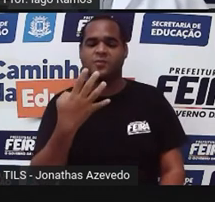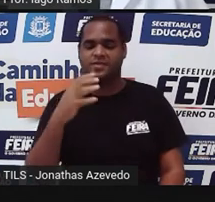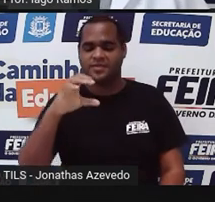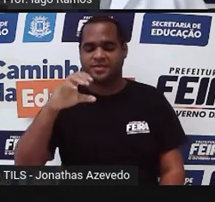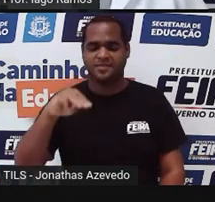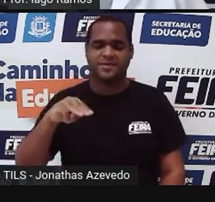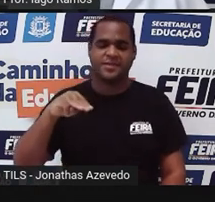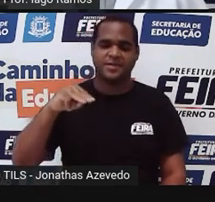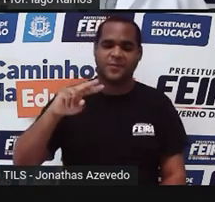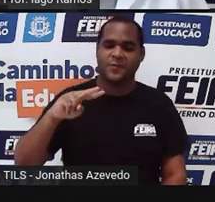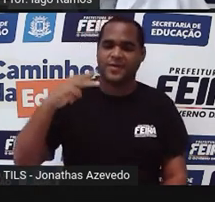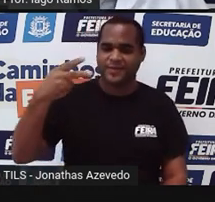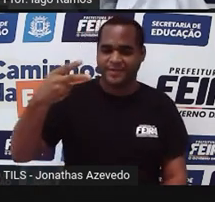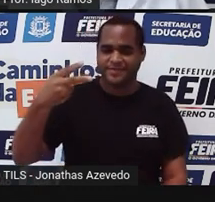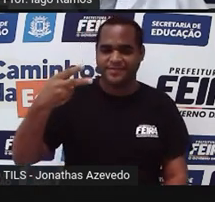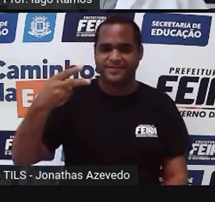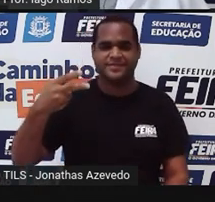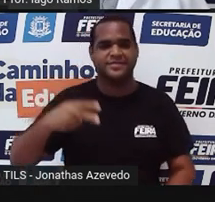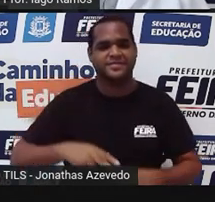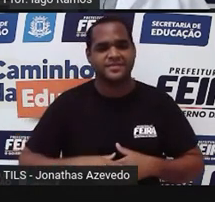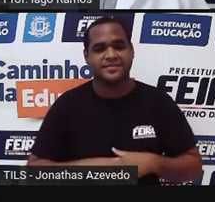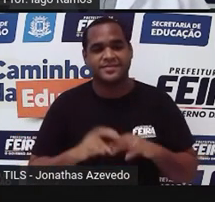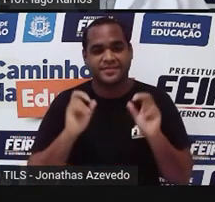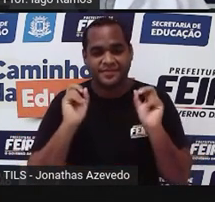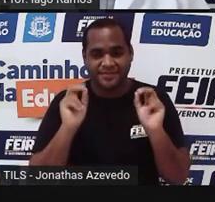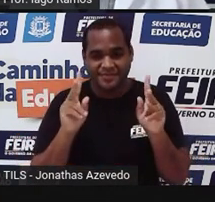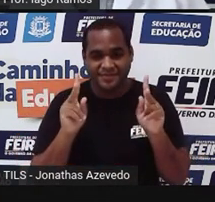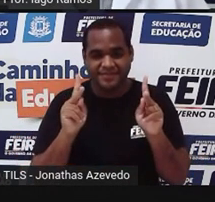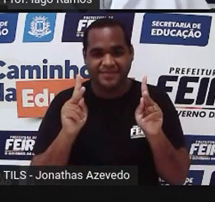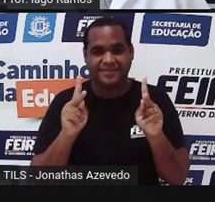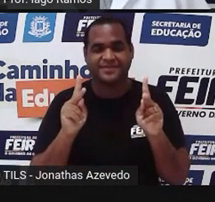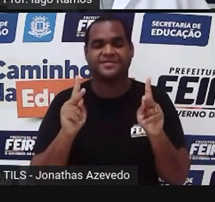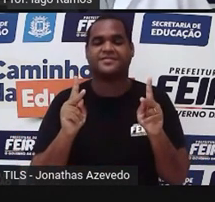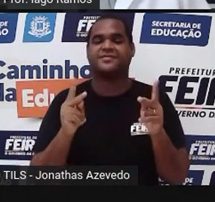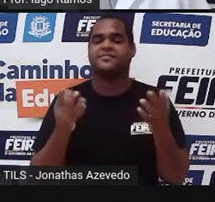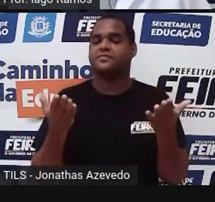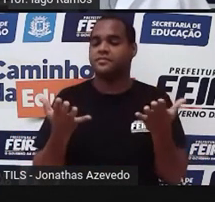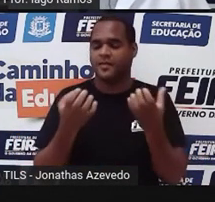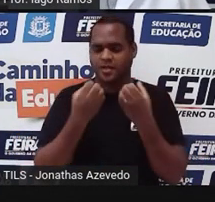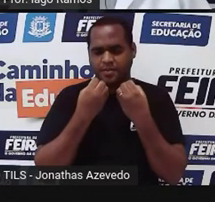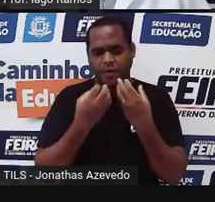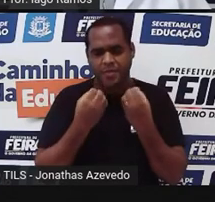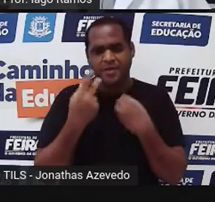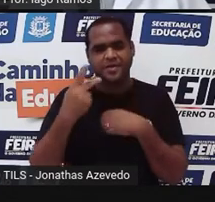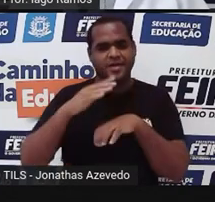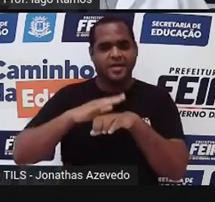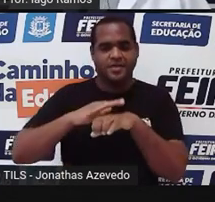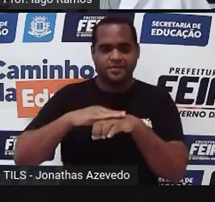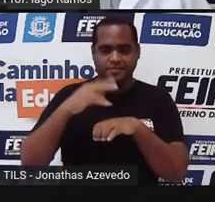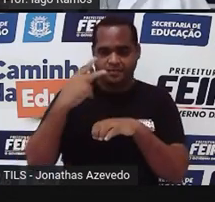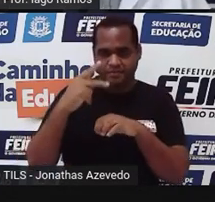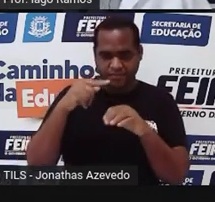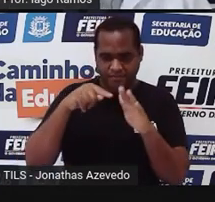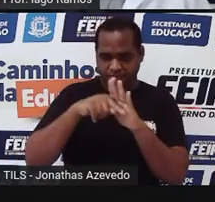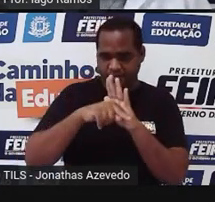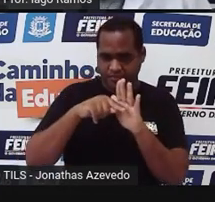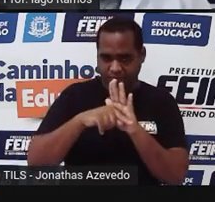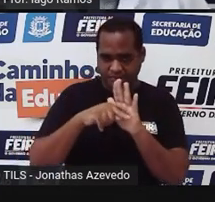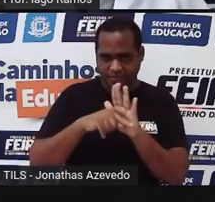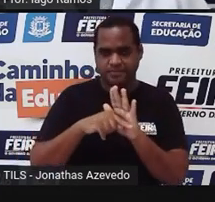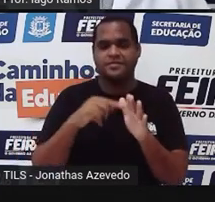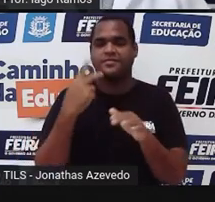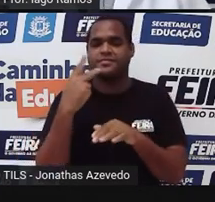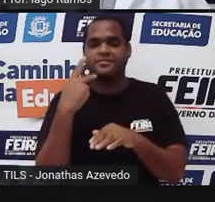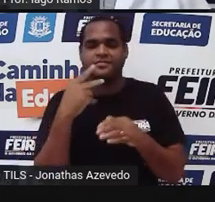centímetros quadrados. Beleza? Bom, vamos avaliar. Aliás, você vai se